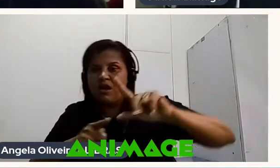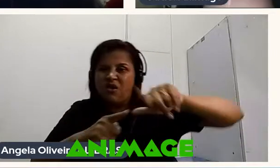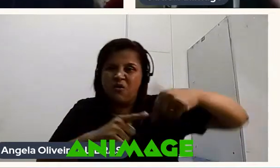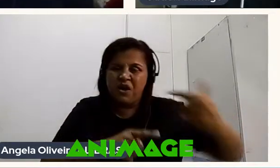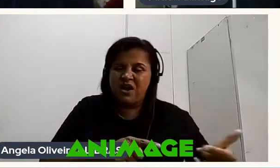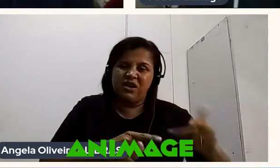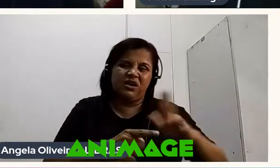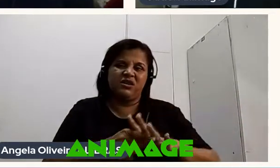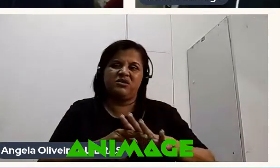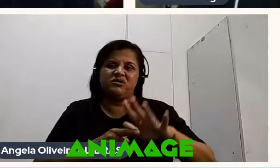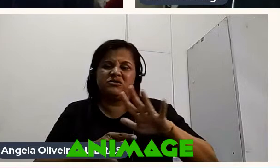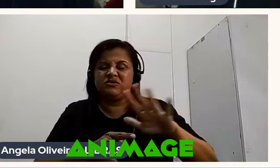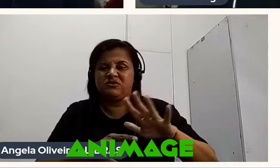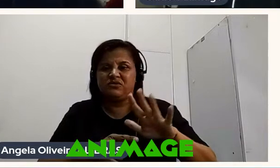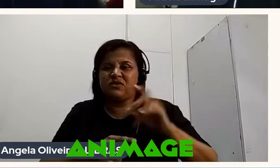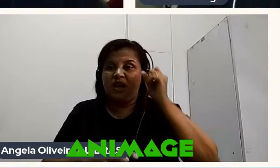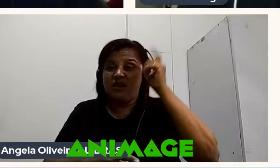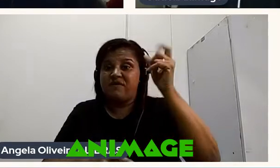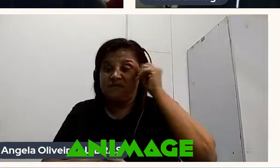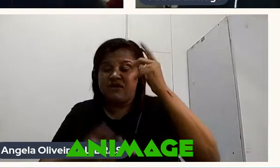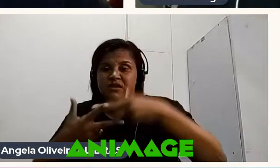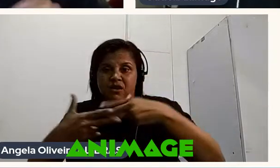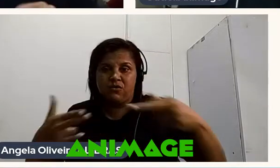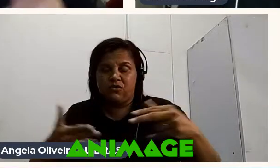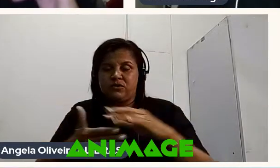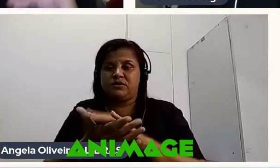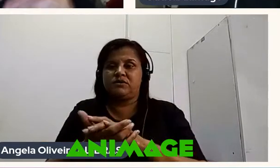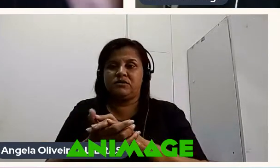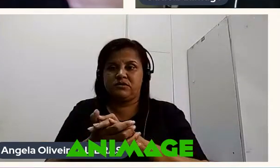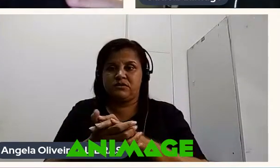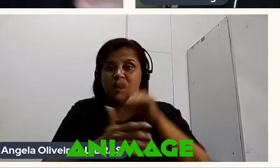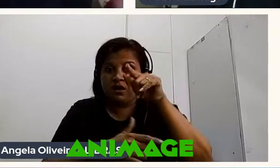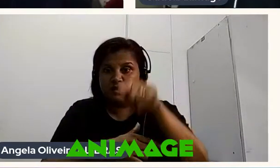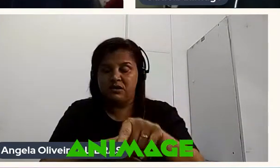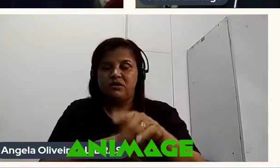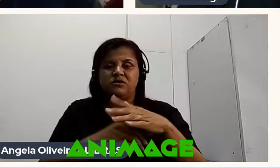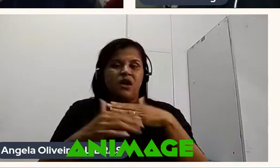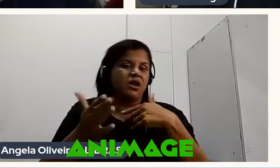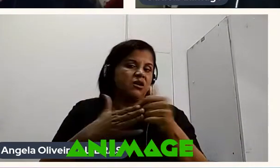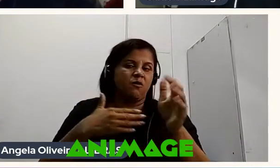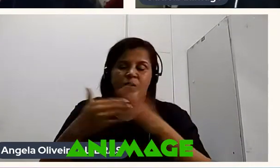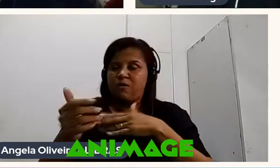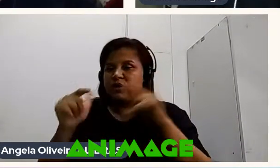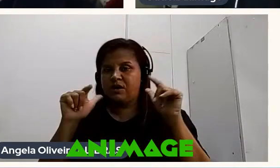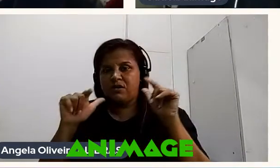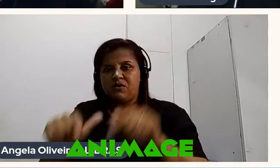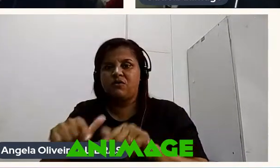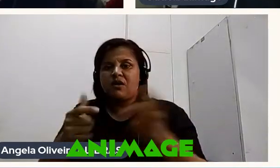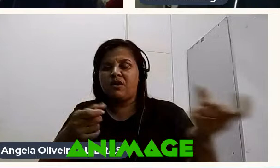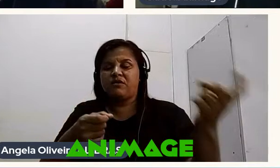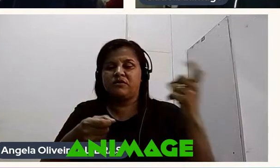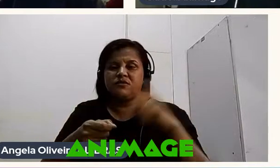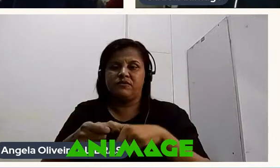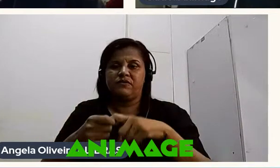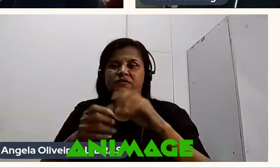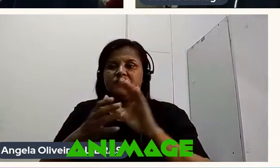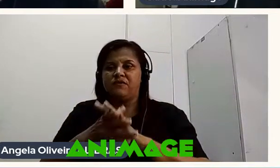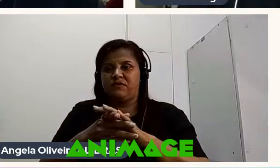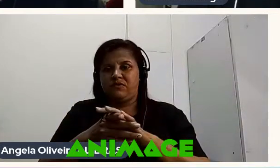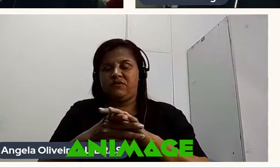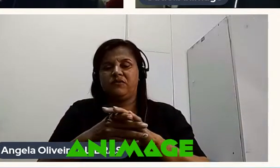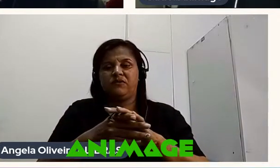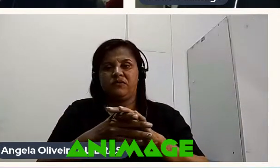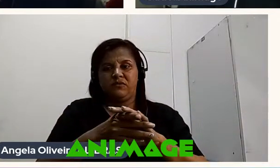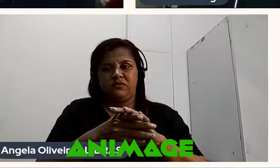inventar Inventar coisas Né Assim E isso é Em qualquer lugar Sabe Eu acabei de voltar Do Do